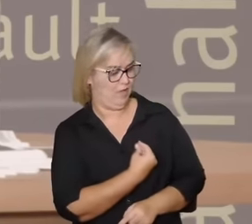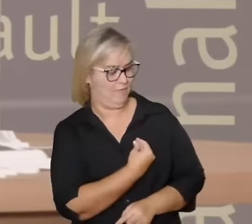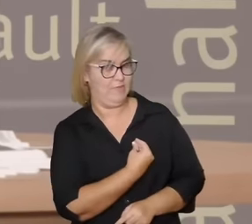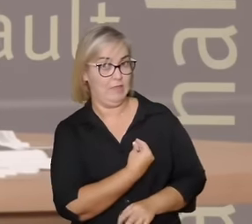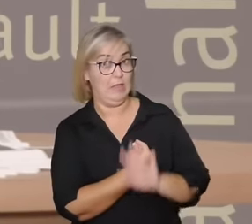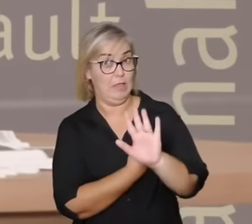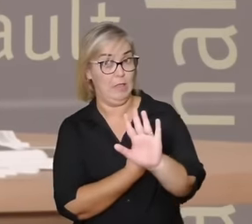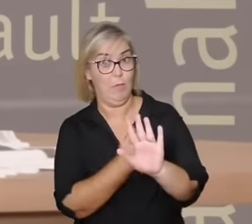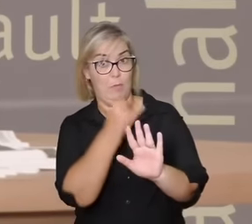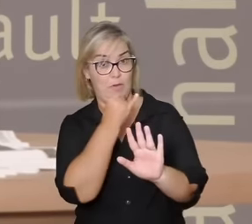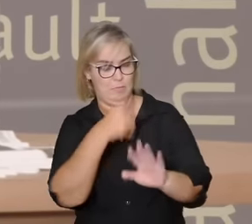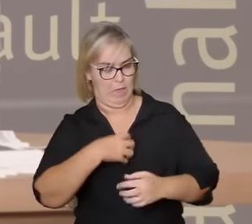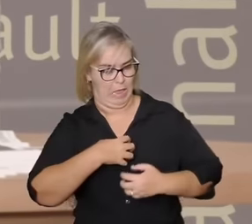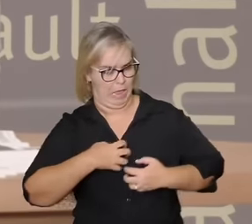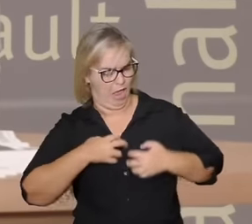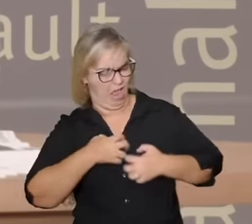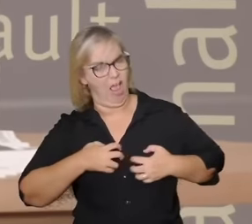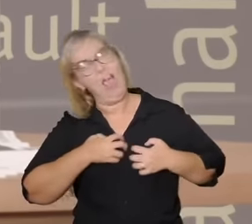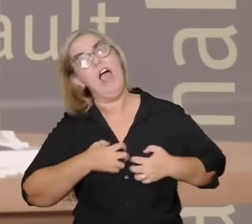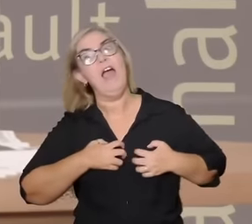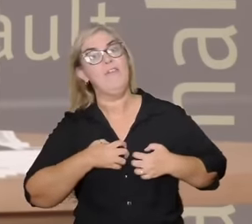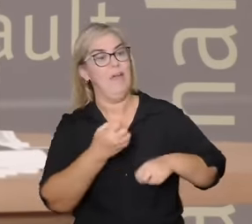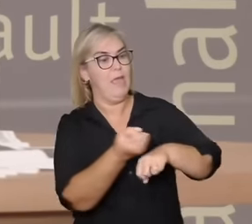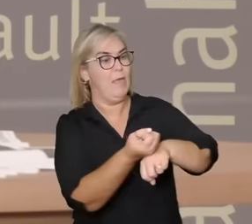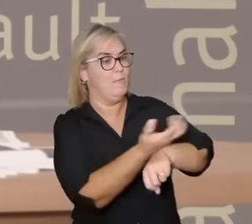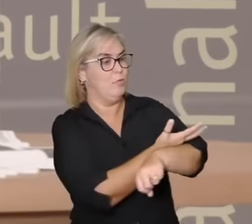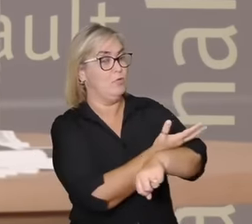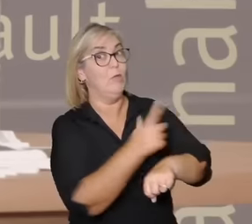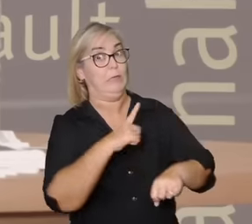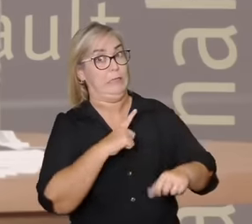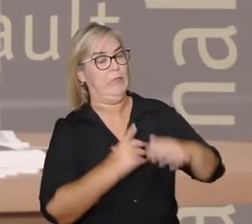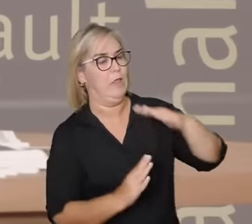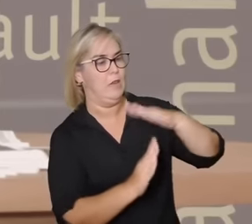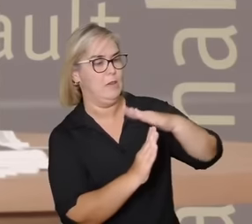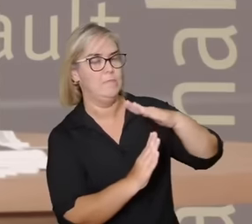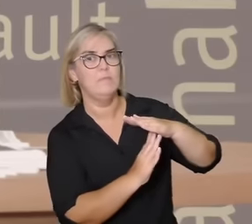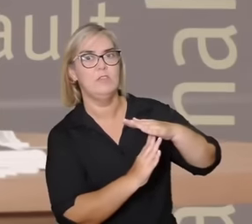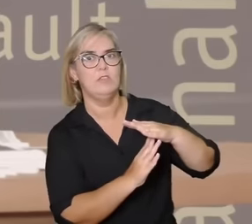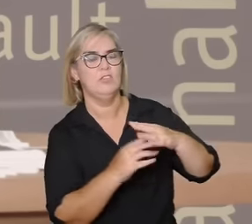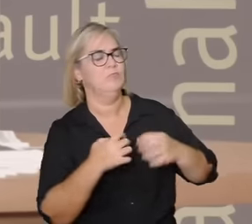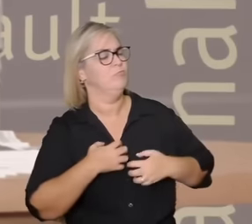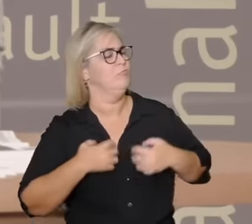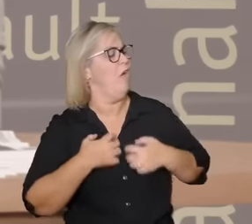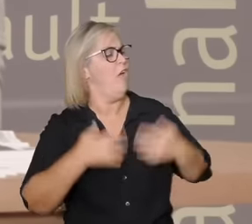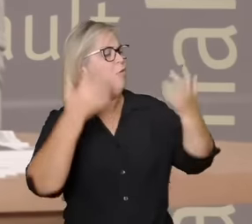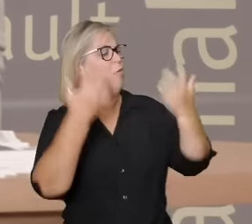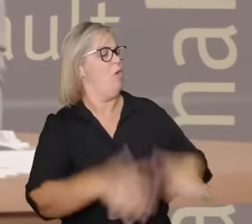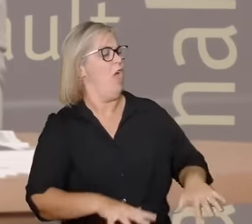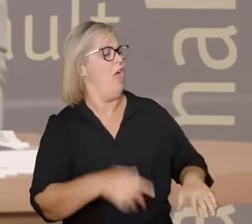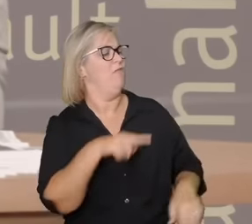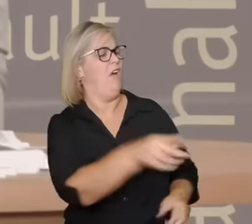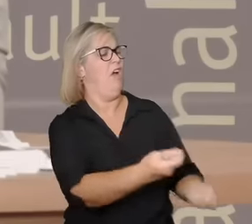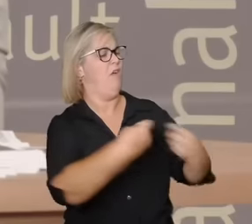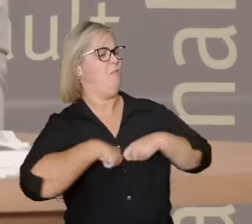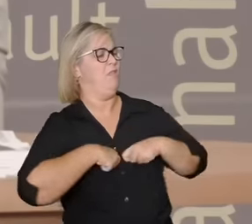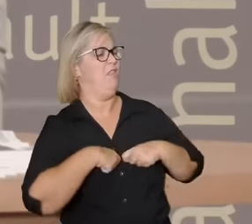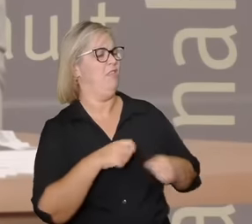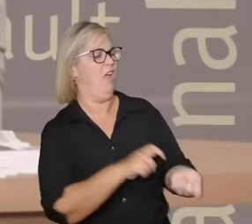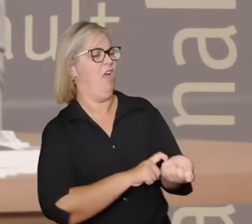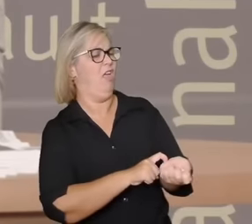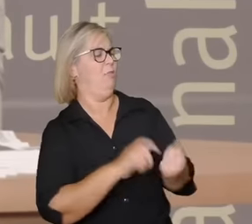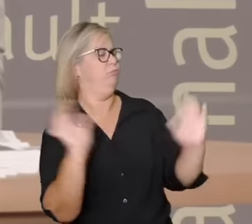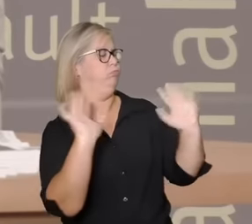que é uma emoção que ela define limite ela define que eu não quero aquilo que aquilo me irrita ela define uma